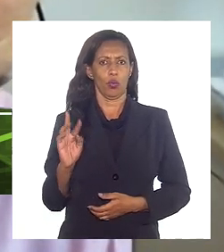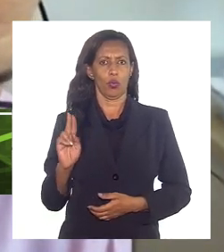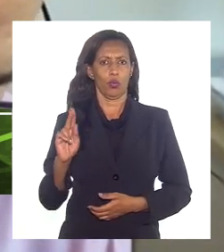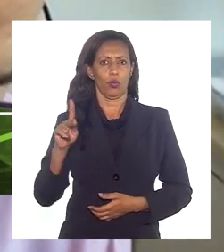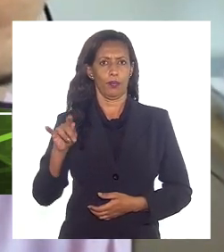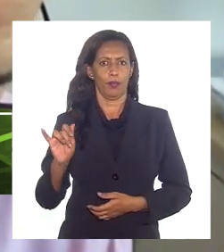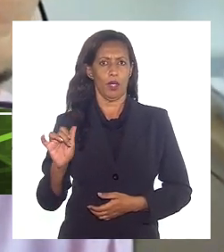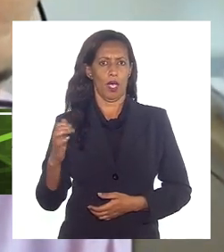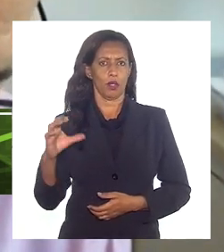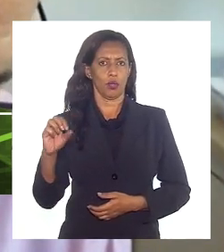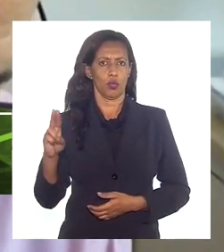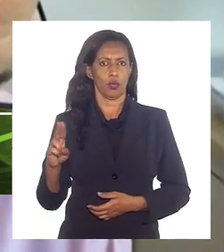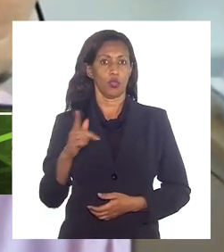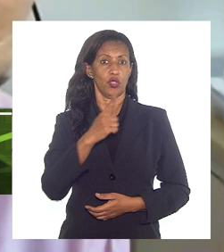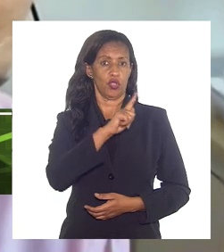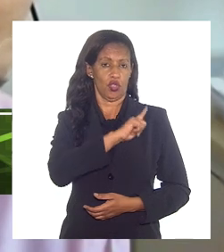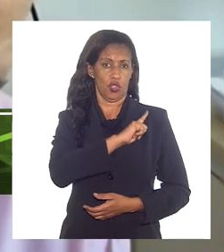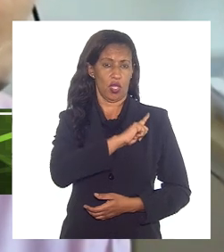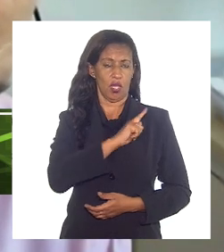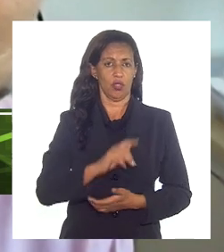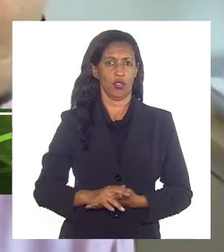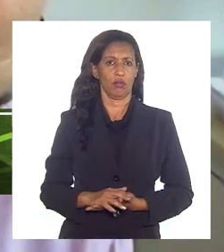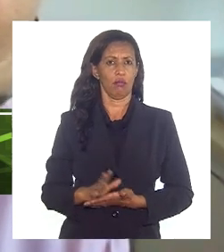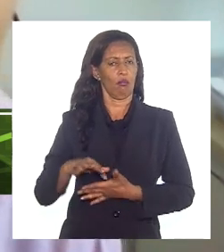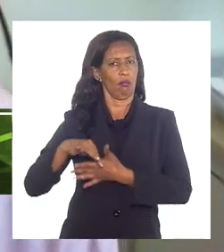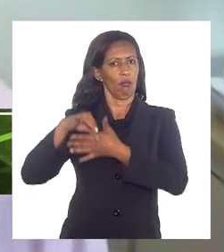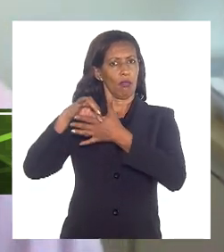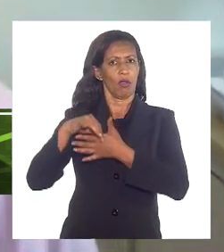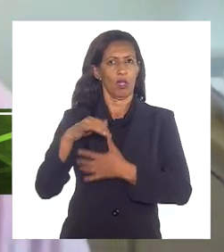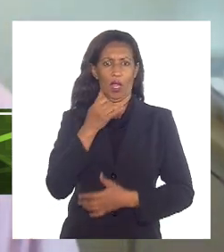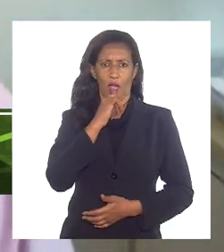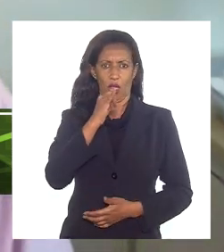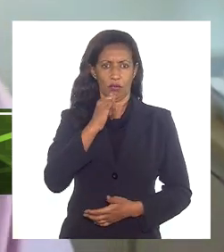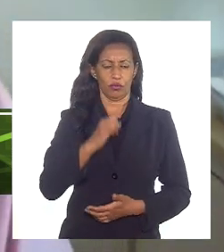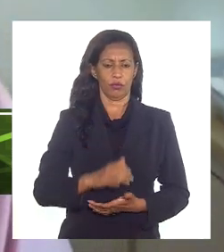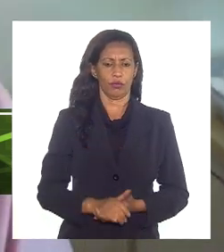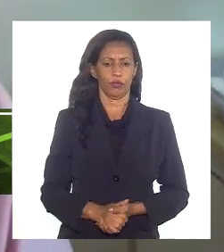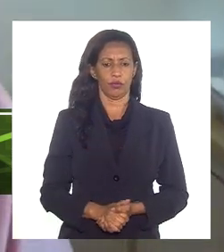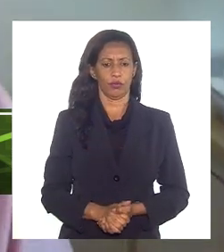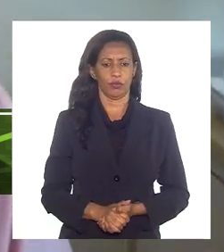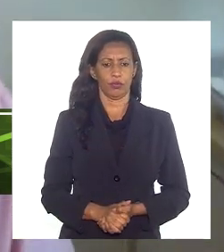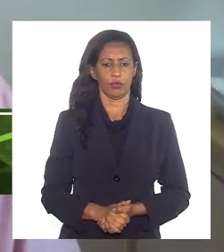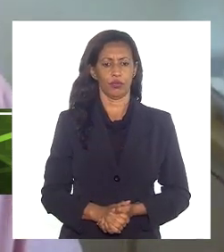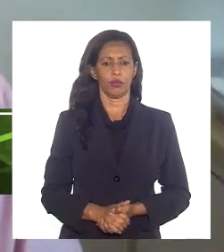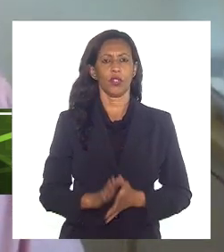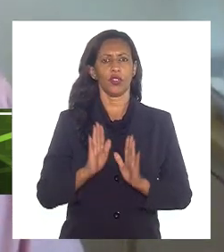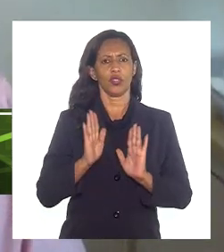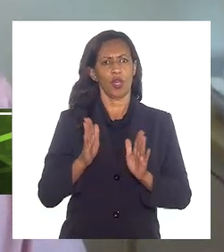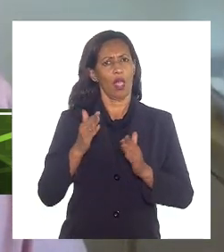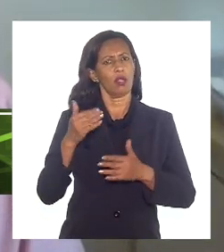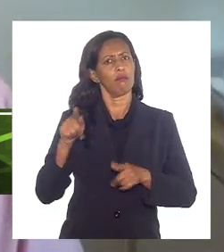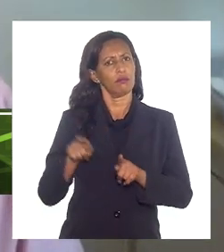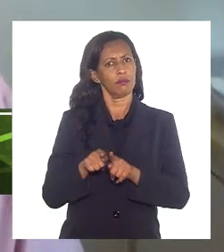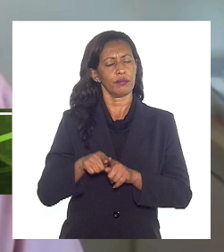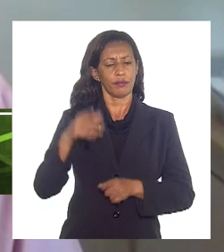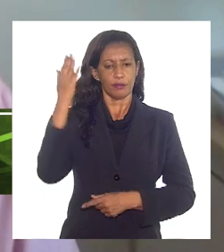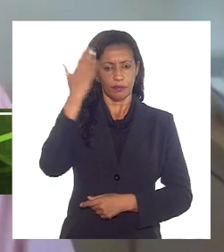gerente executivo de gás e energias. E já contando com a presença,